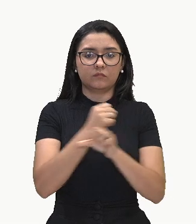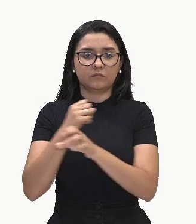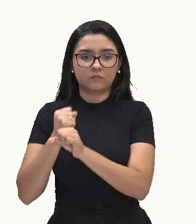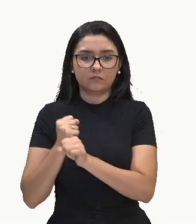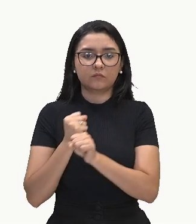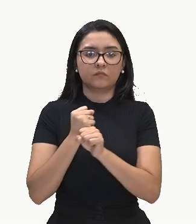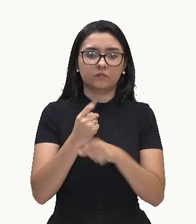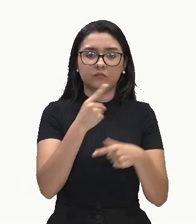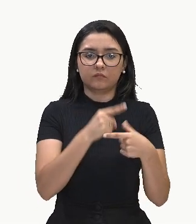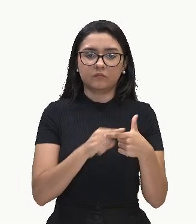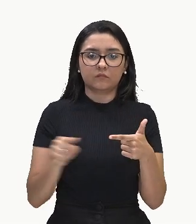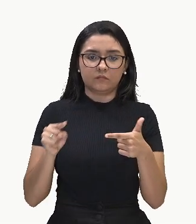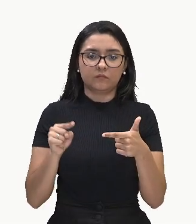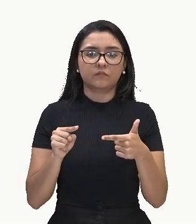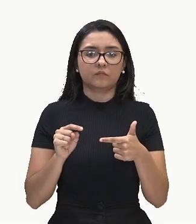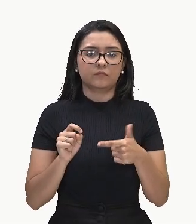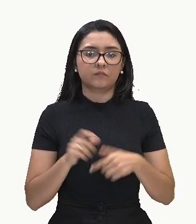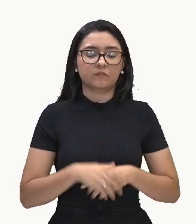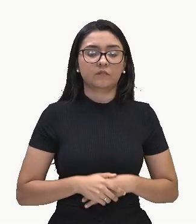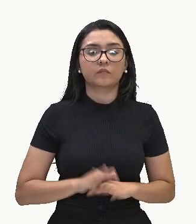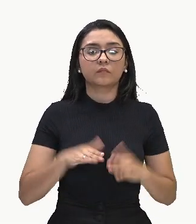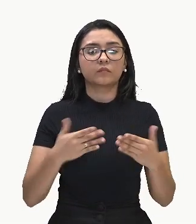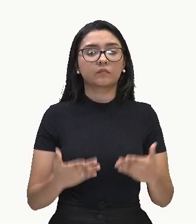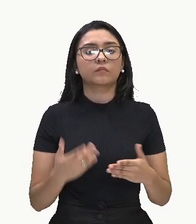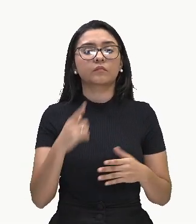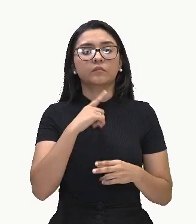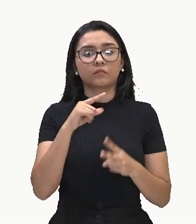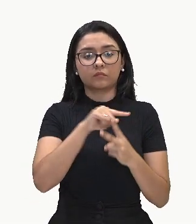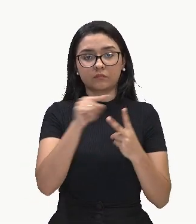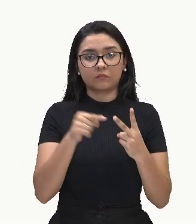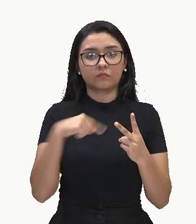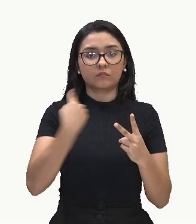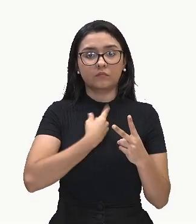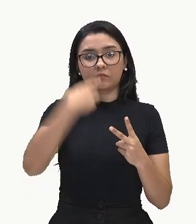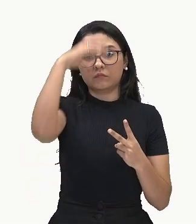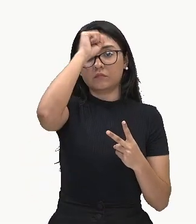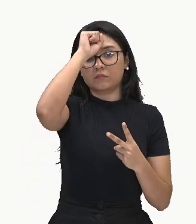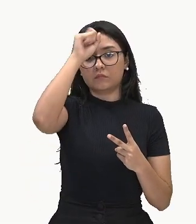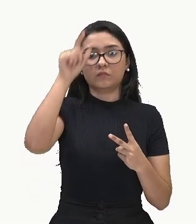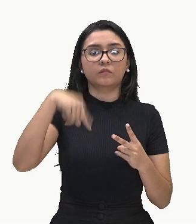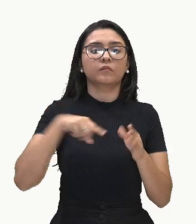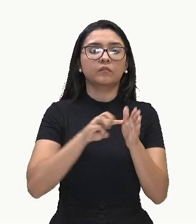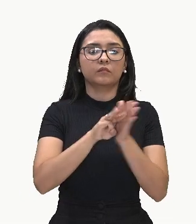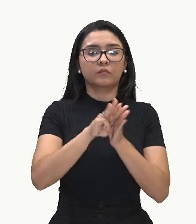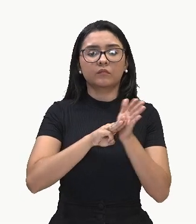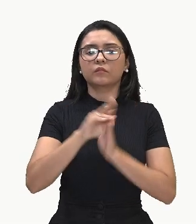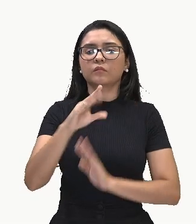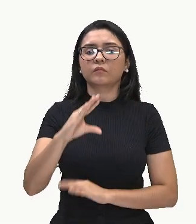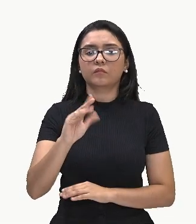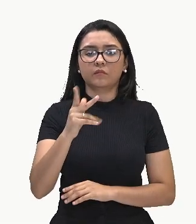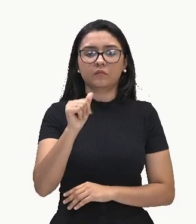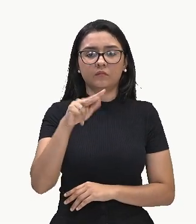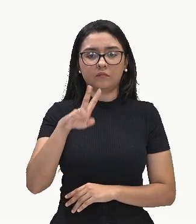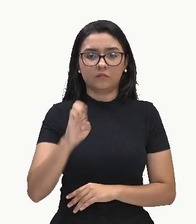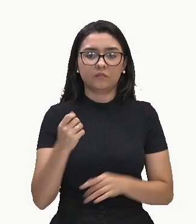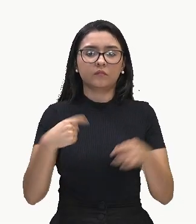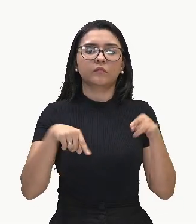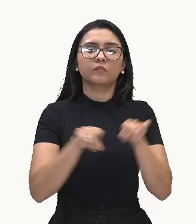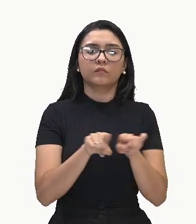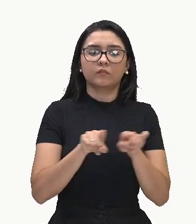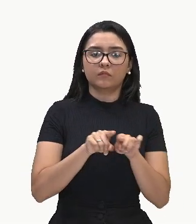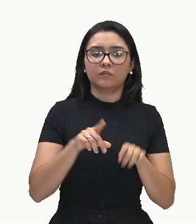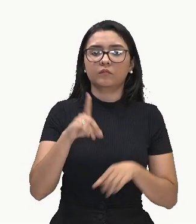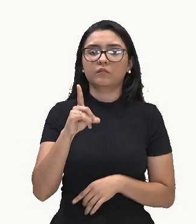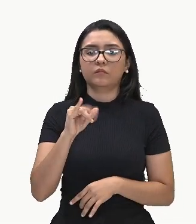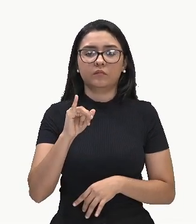a divisão. Então aqui as maneiras que nós vamos aprender é o método da chave e o dispositivo